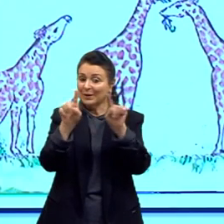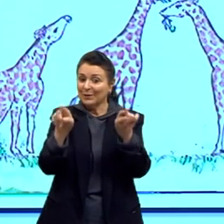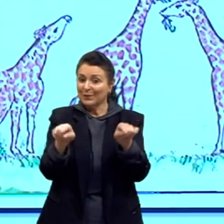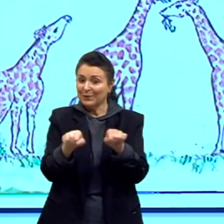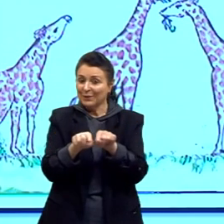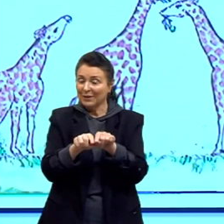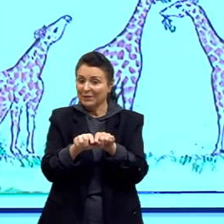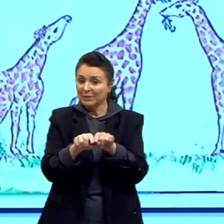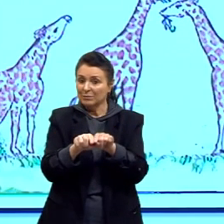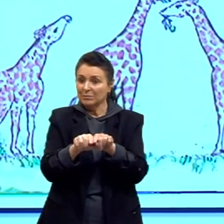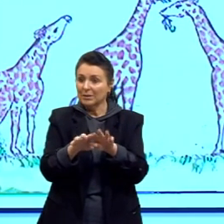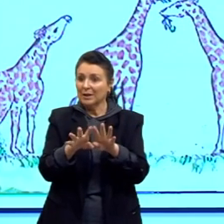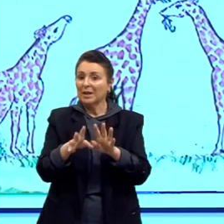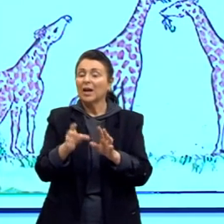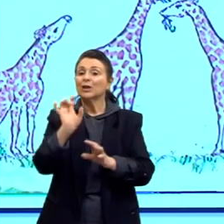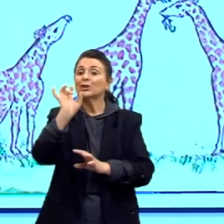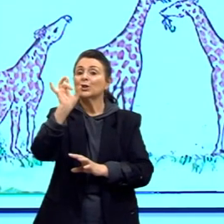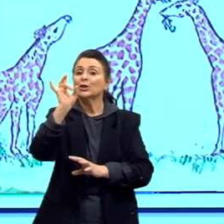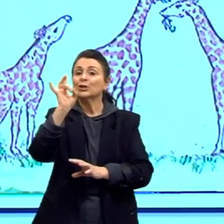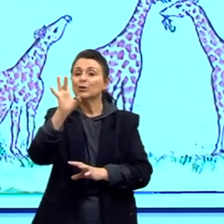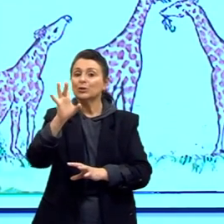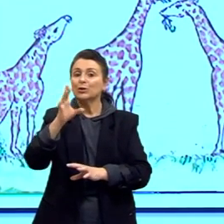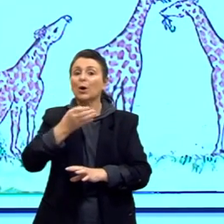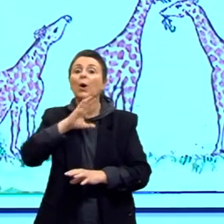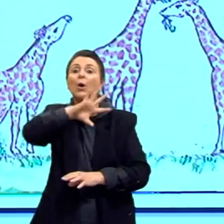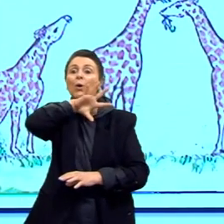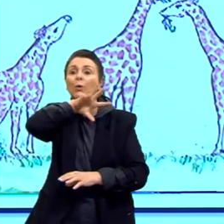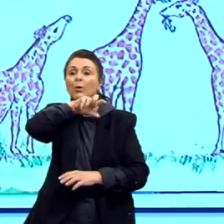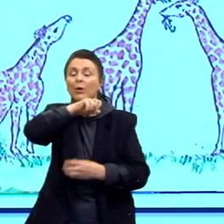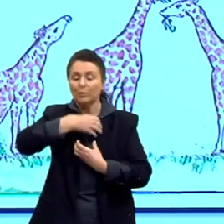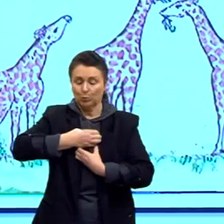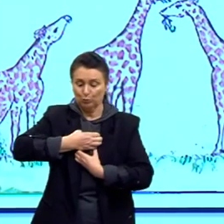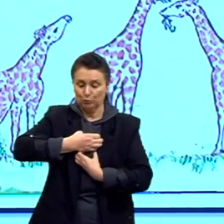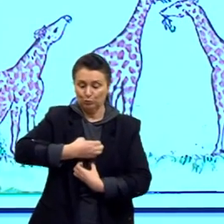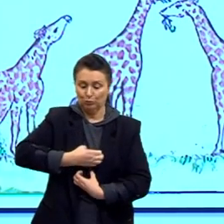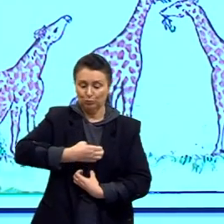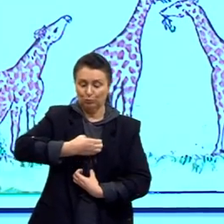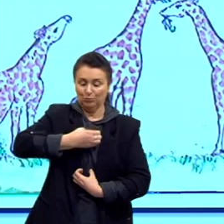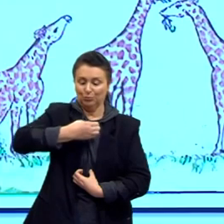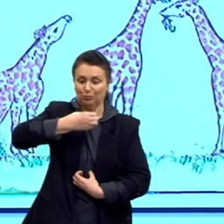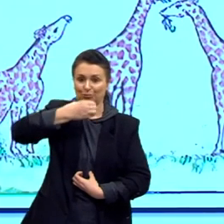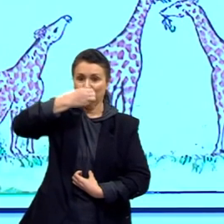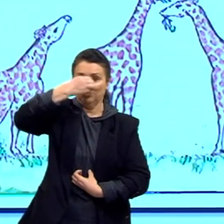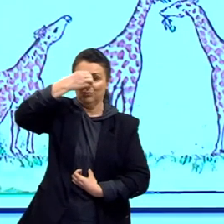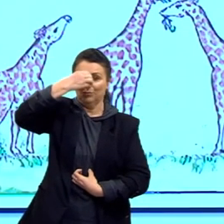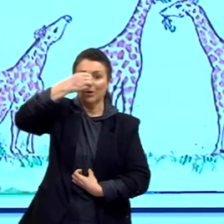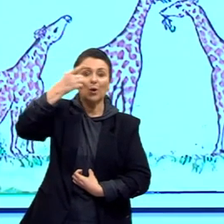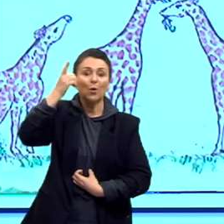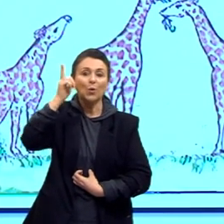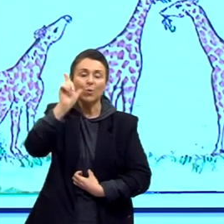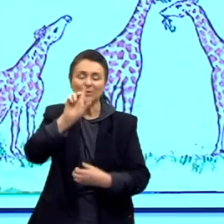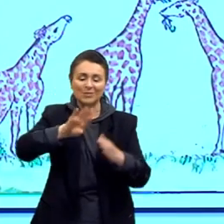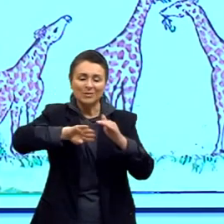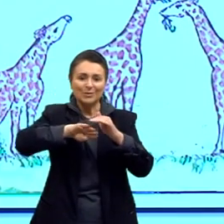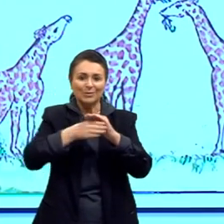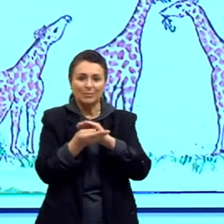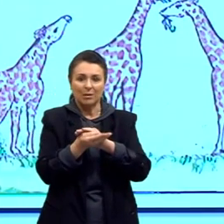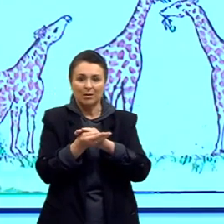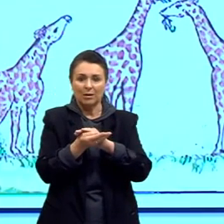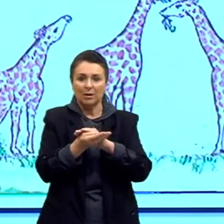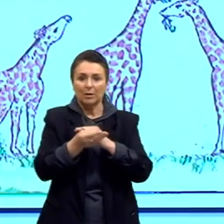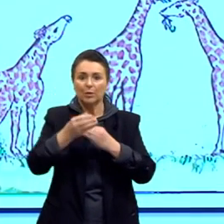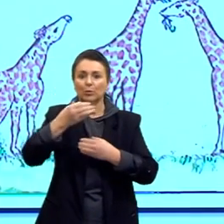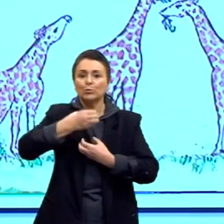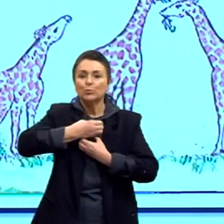finalmente, apenas as girafas de pescoço longo sobreviveram à competição. As de pescoço curto morreriam,